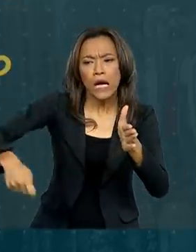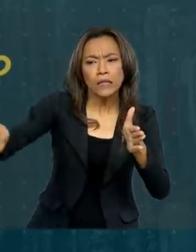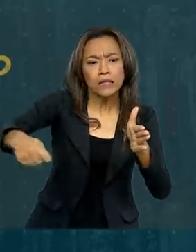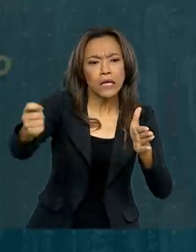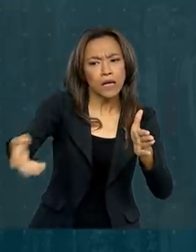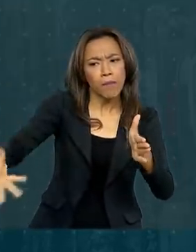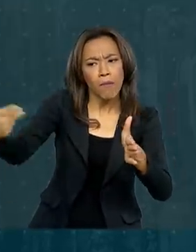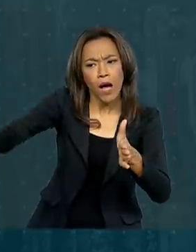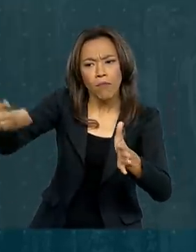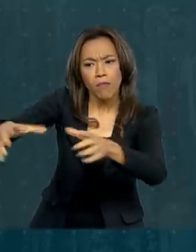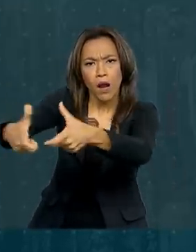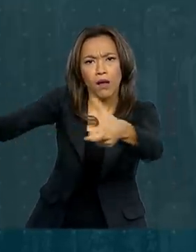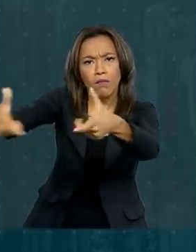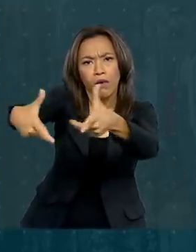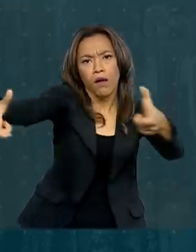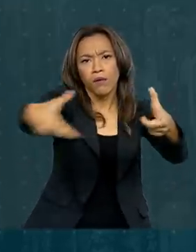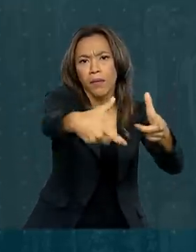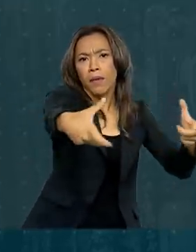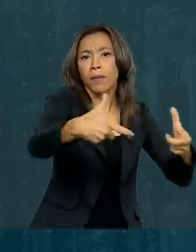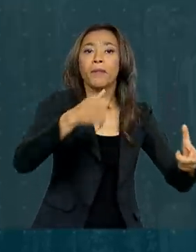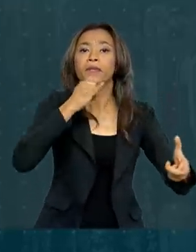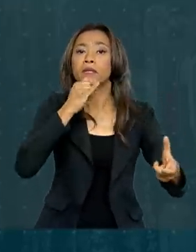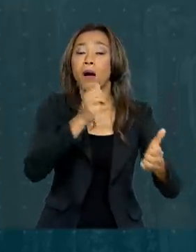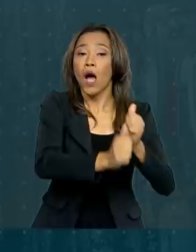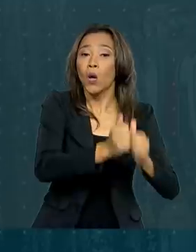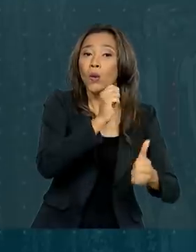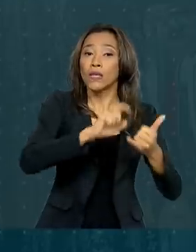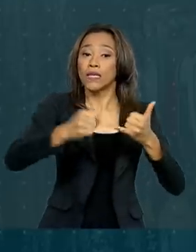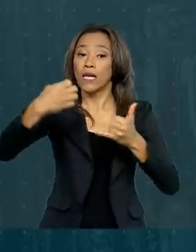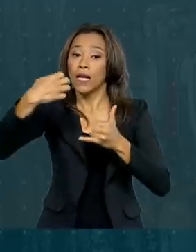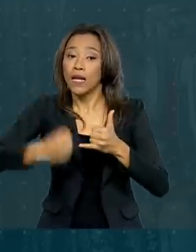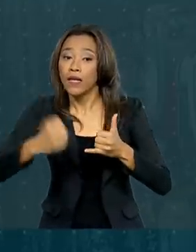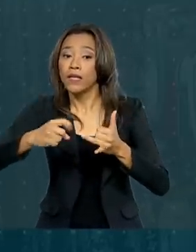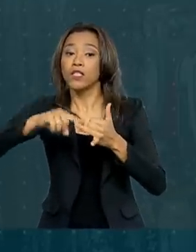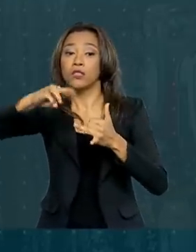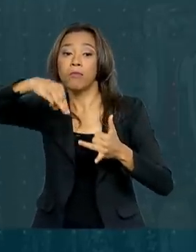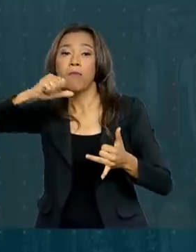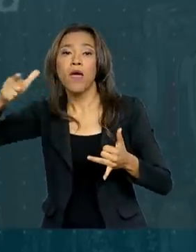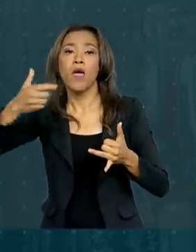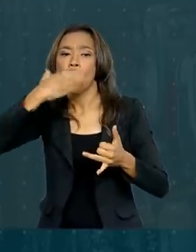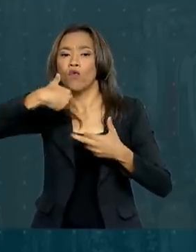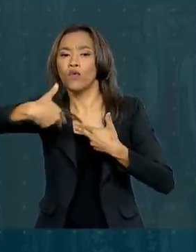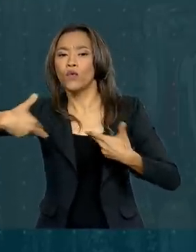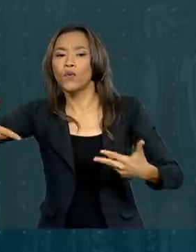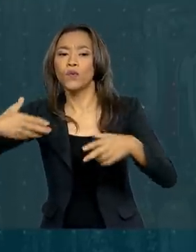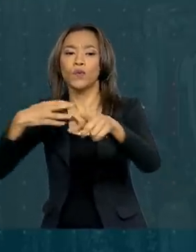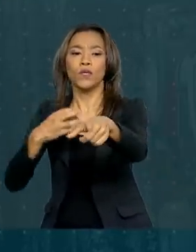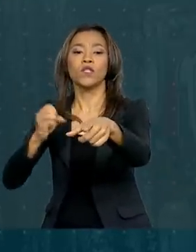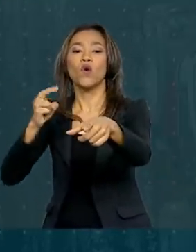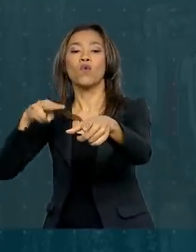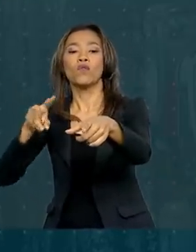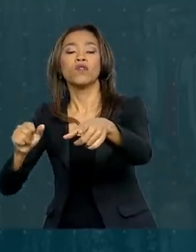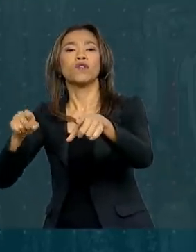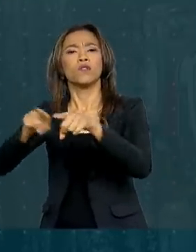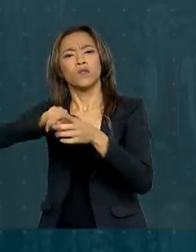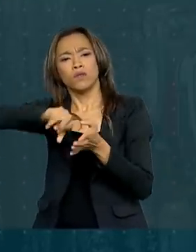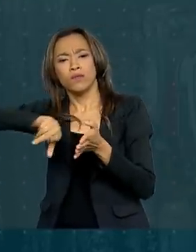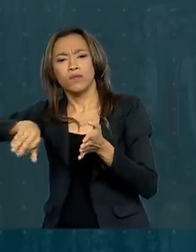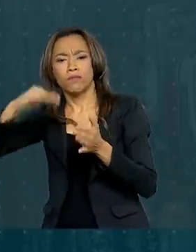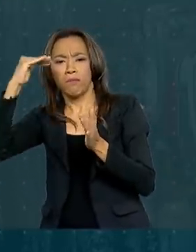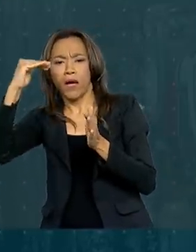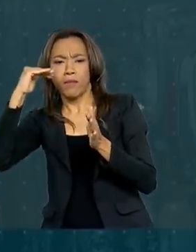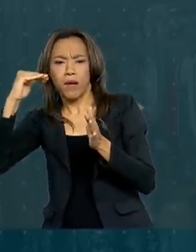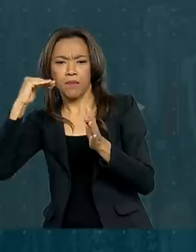crescimento, entre elas a de arroz, leite, mel, frutas, ovinos, crustáceos, caprinos,